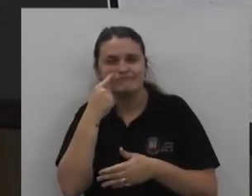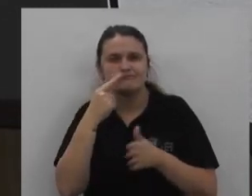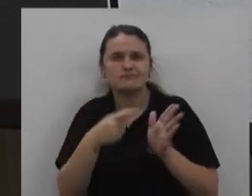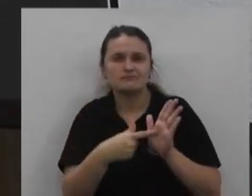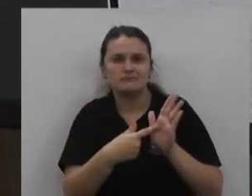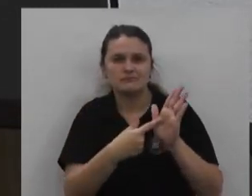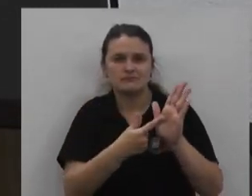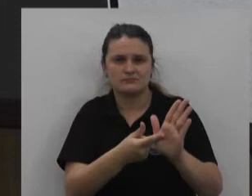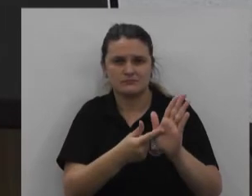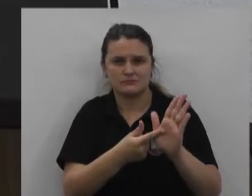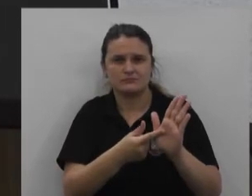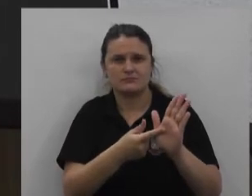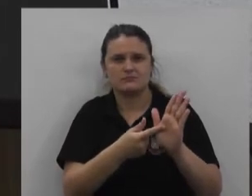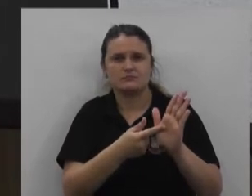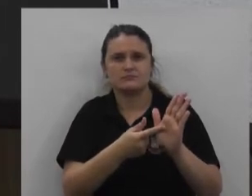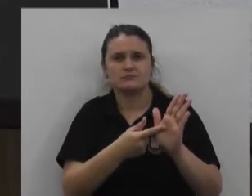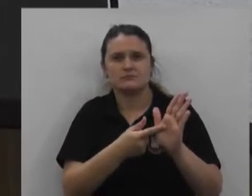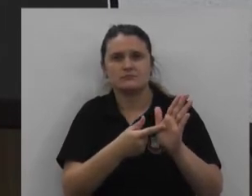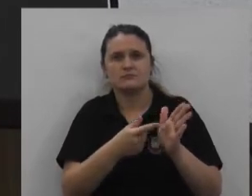demonstrando